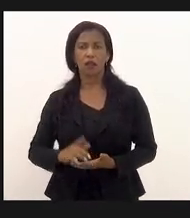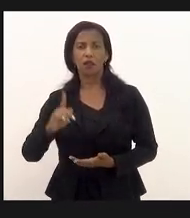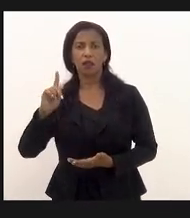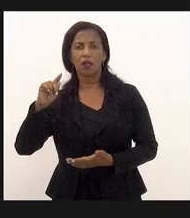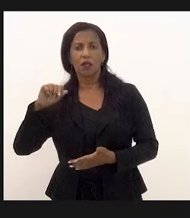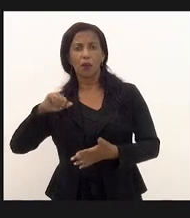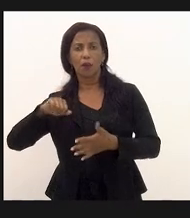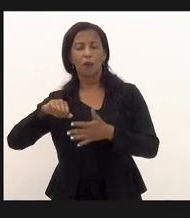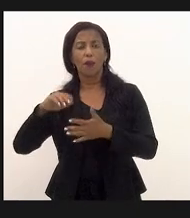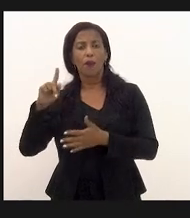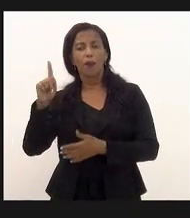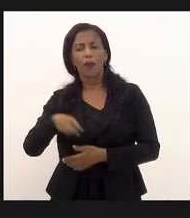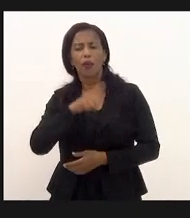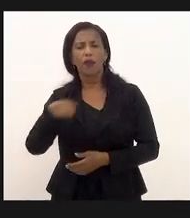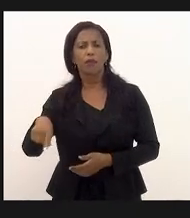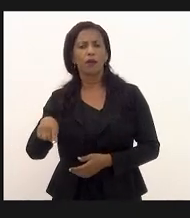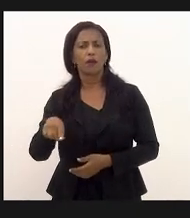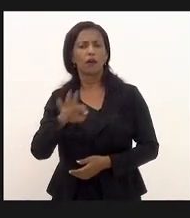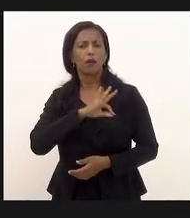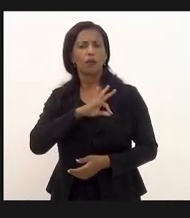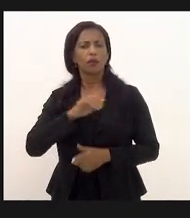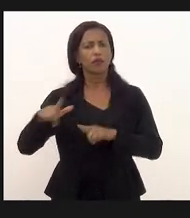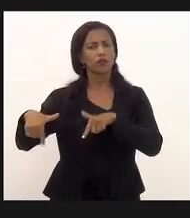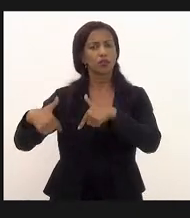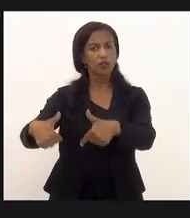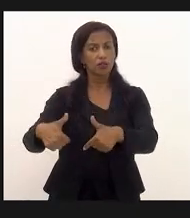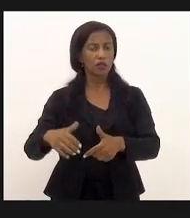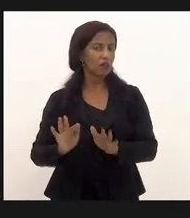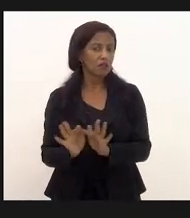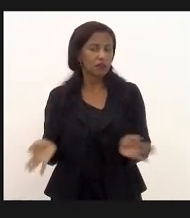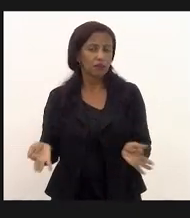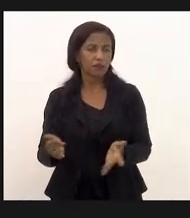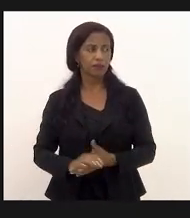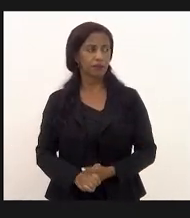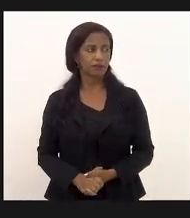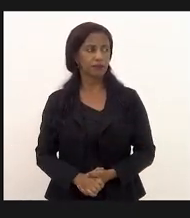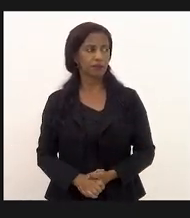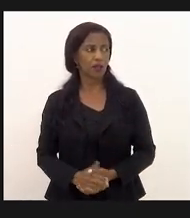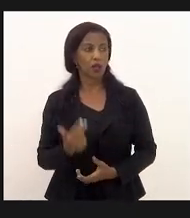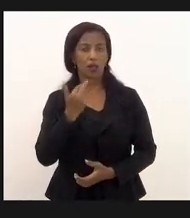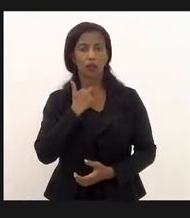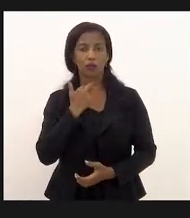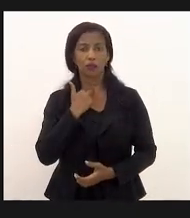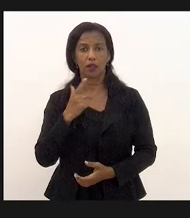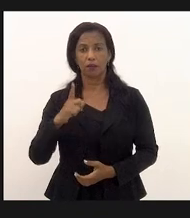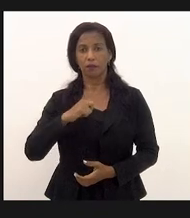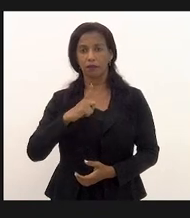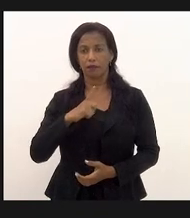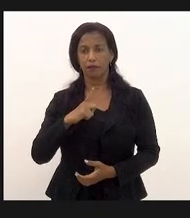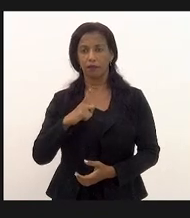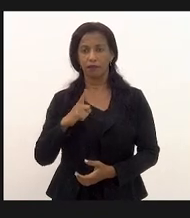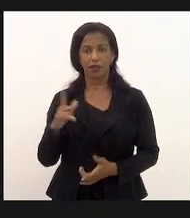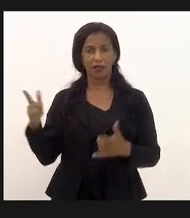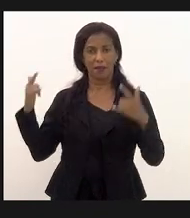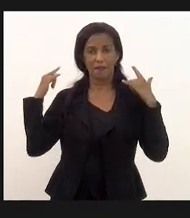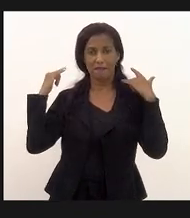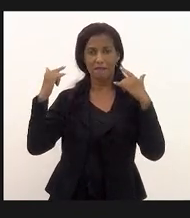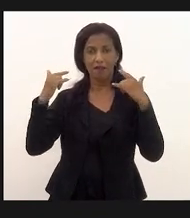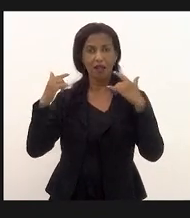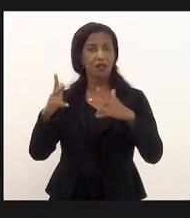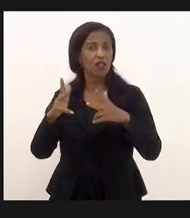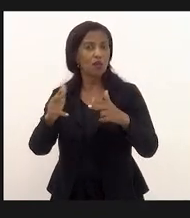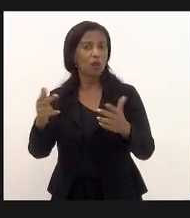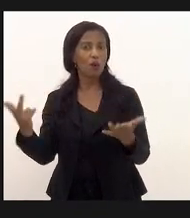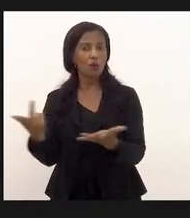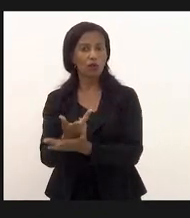de fazer o trabalho dela é simples assim não dá para ter baile do Mickey como tem na